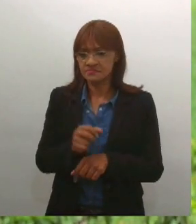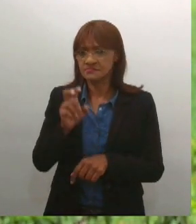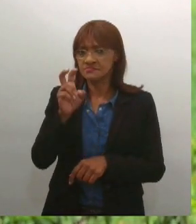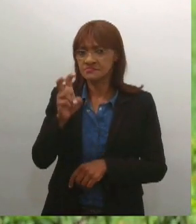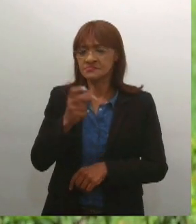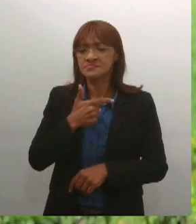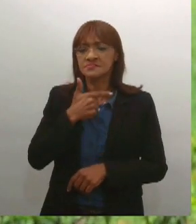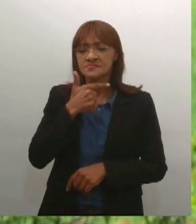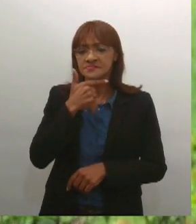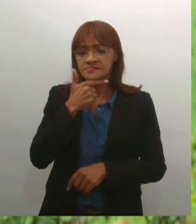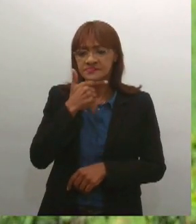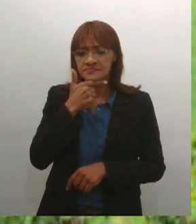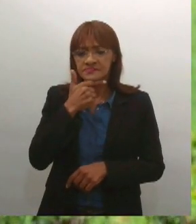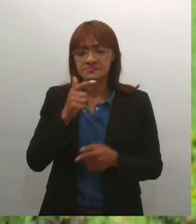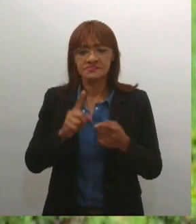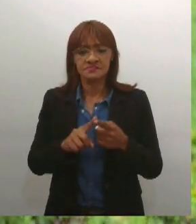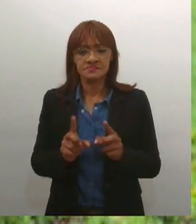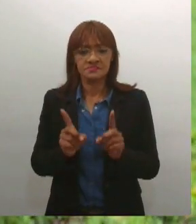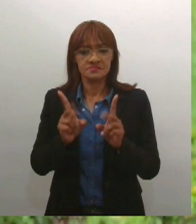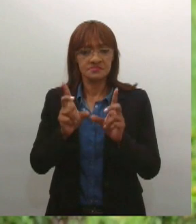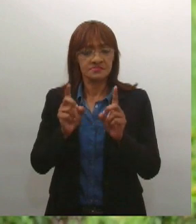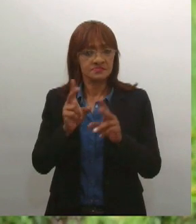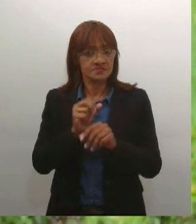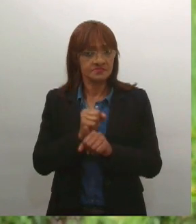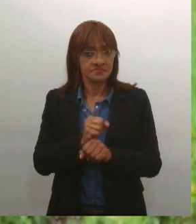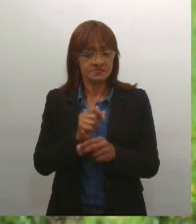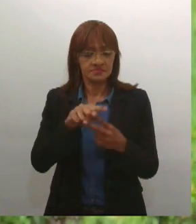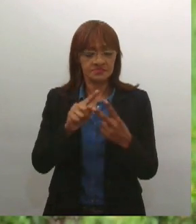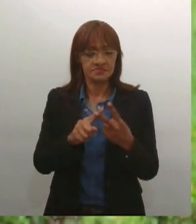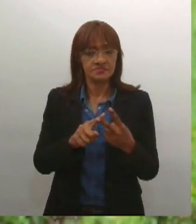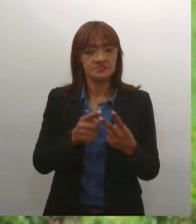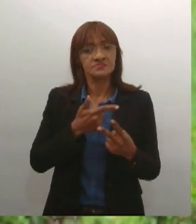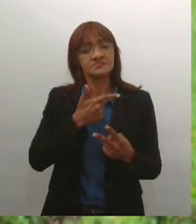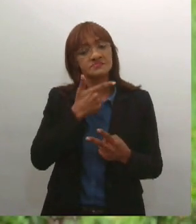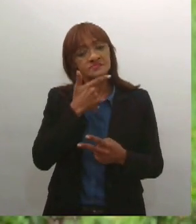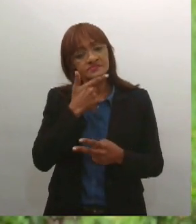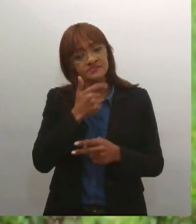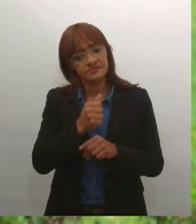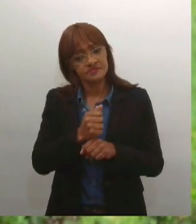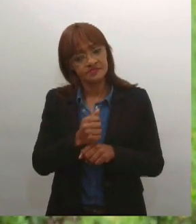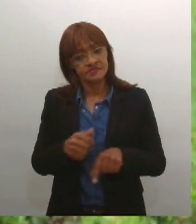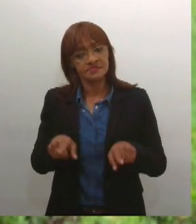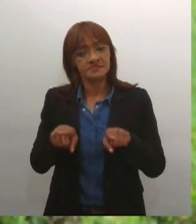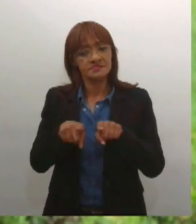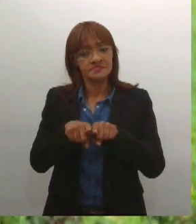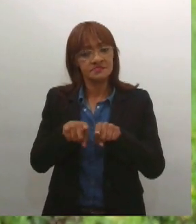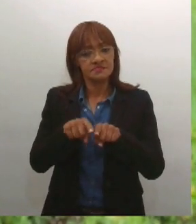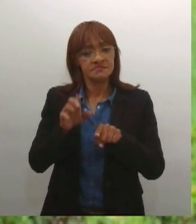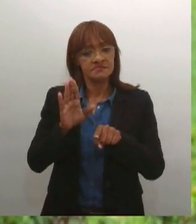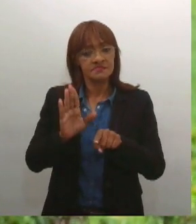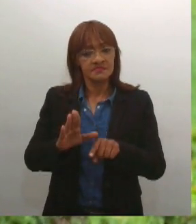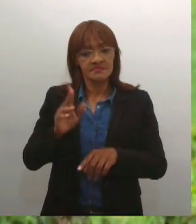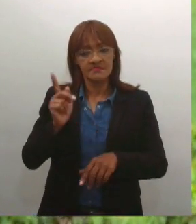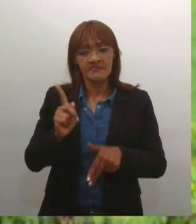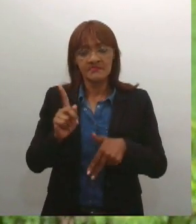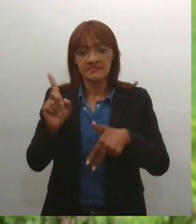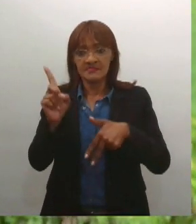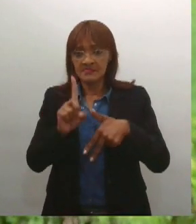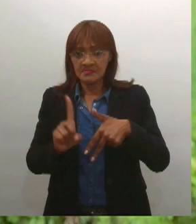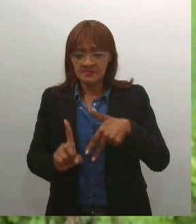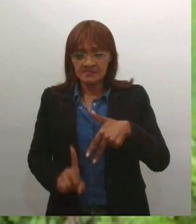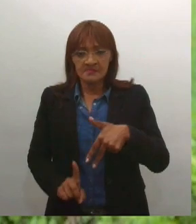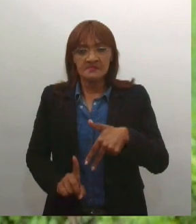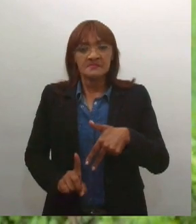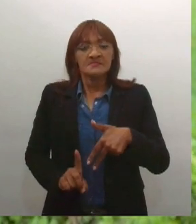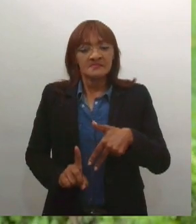e vendedor interno, duas vagas. Temos vagas também afirmativas para pessoa com deficiência de